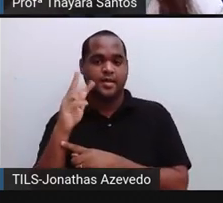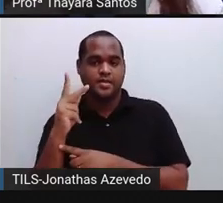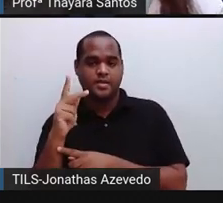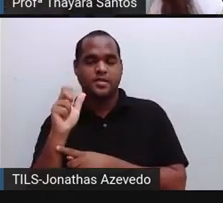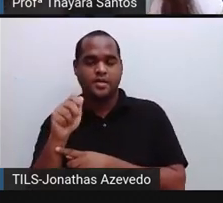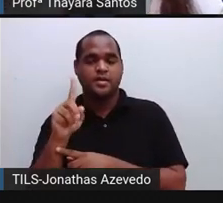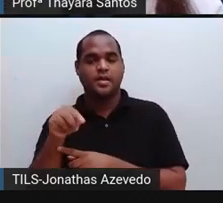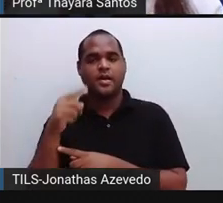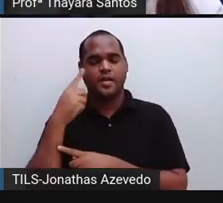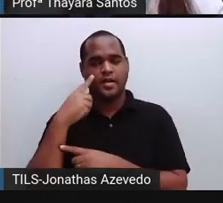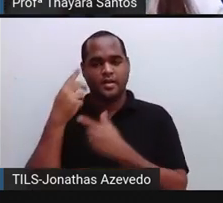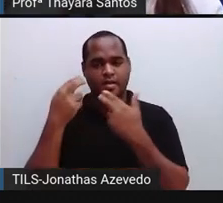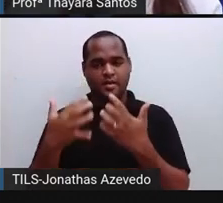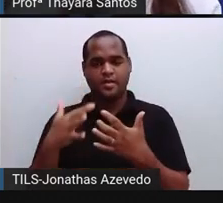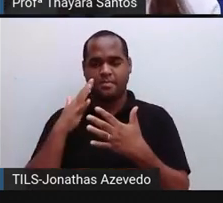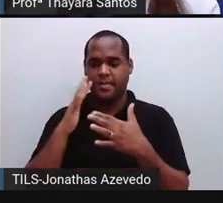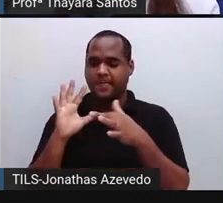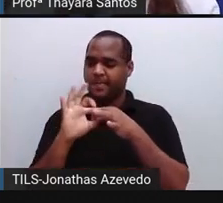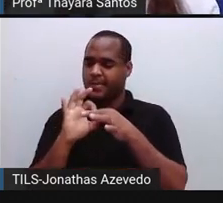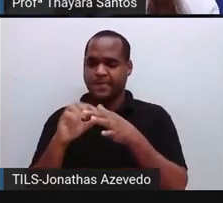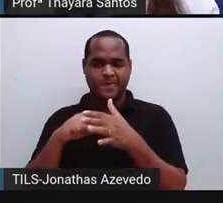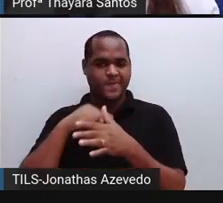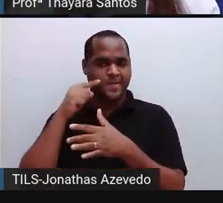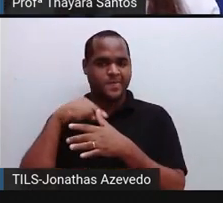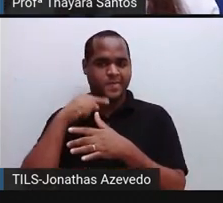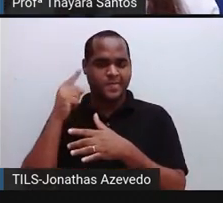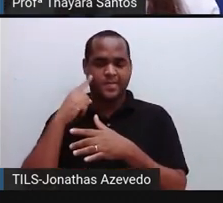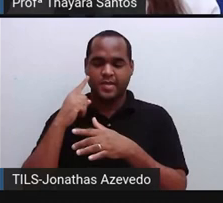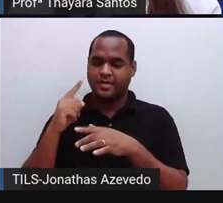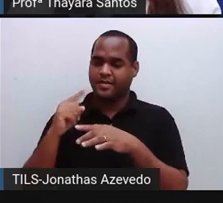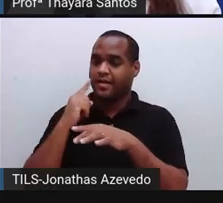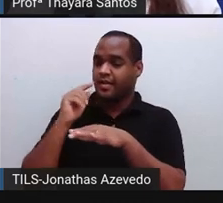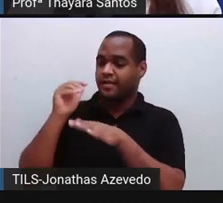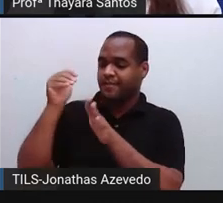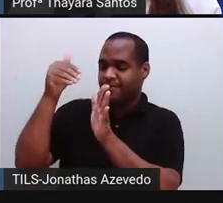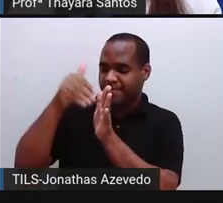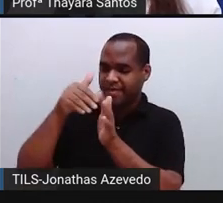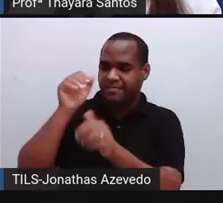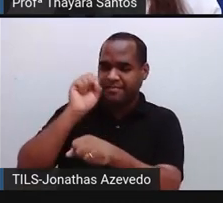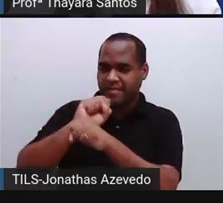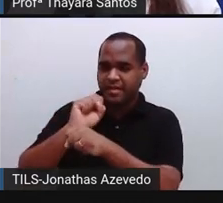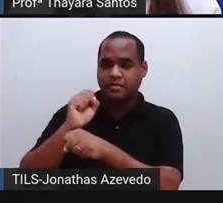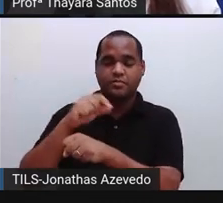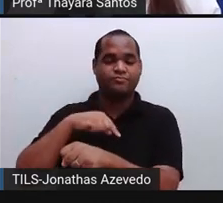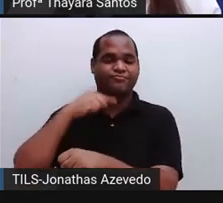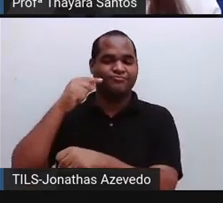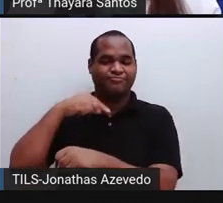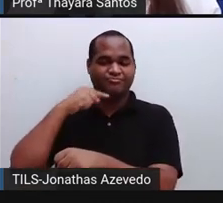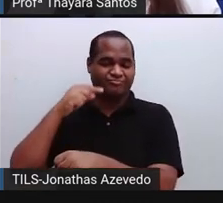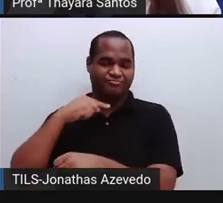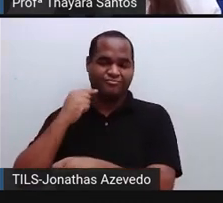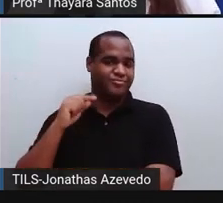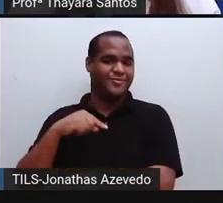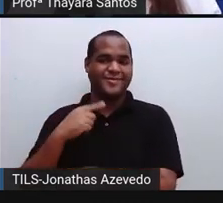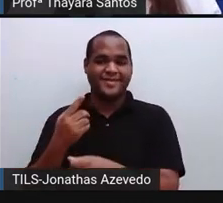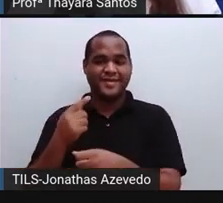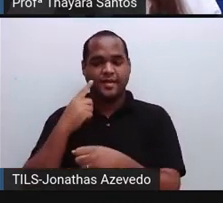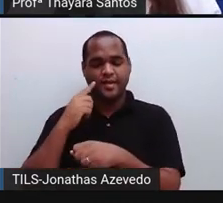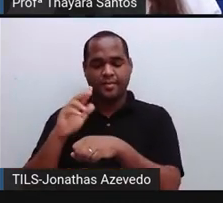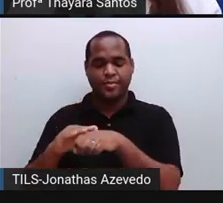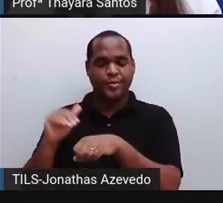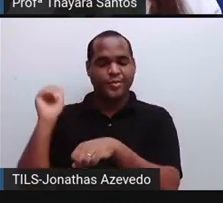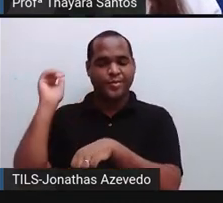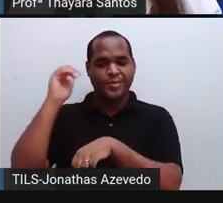esse impulso nervoso não consegue passar. Então, o impulso vai chegar aqui, vai encontrar a bainha, ele não tem como passar por ela. Então, ele vai saltar